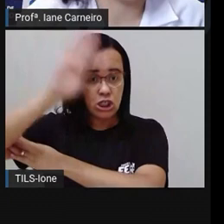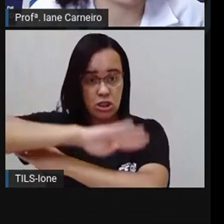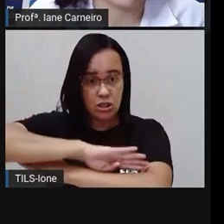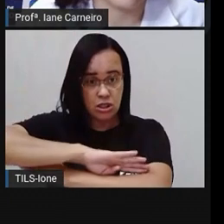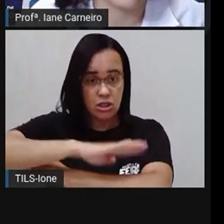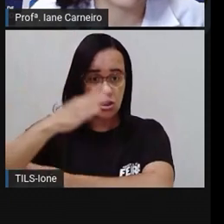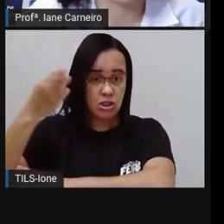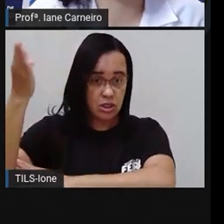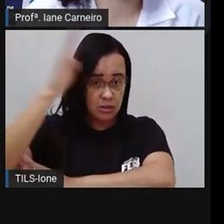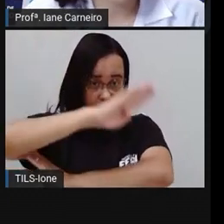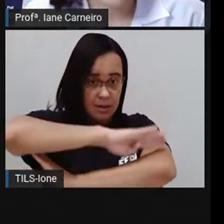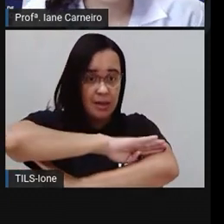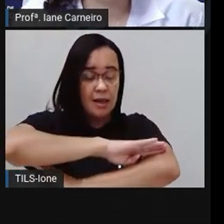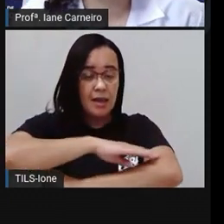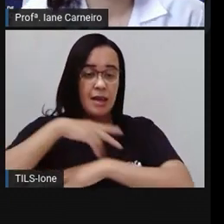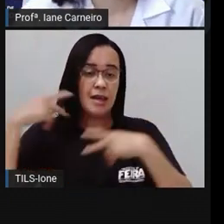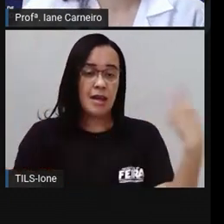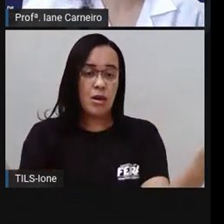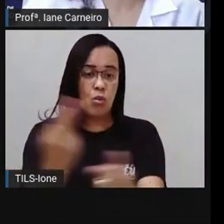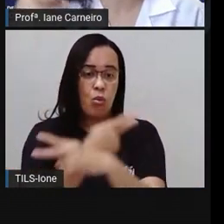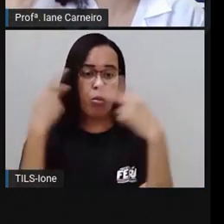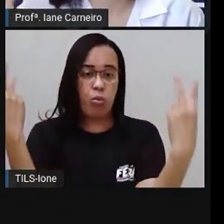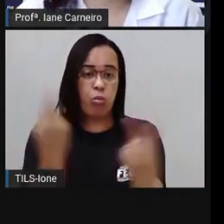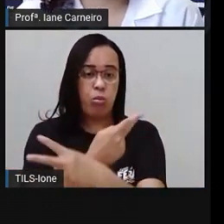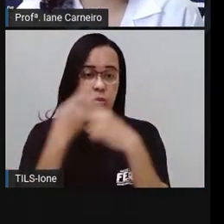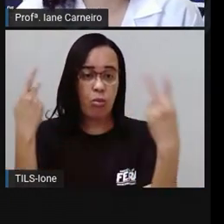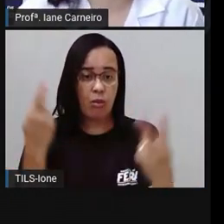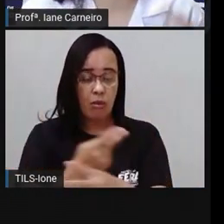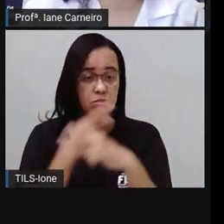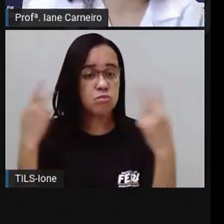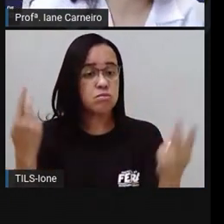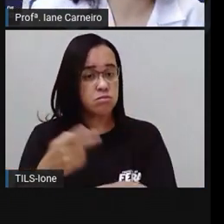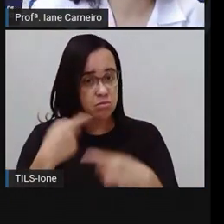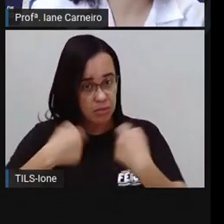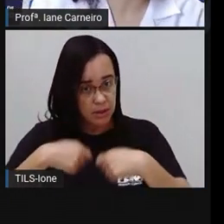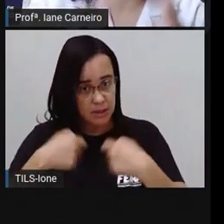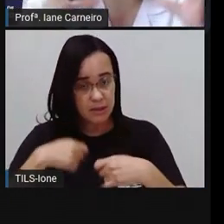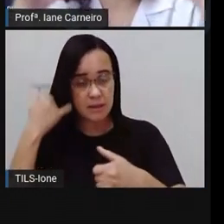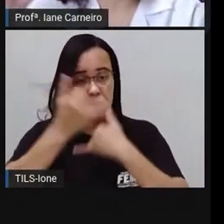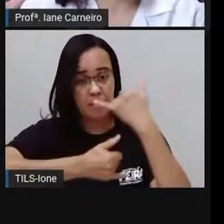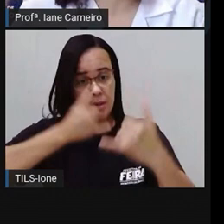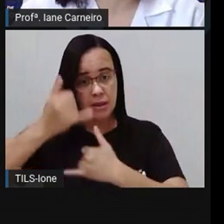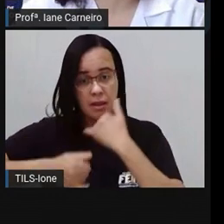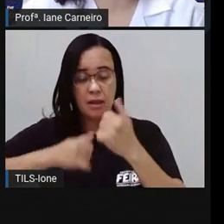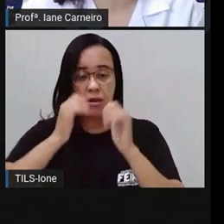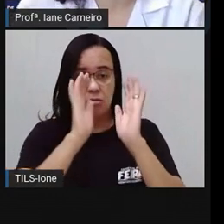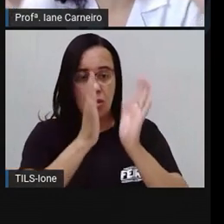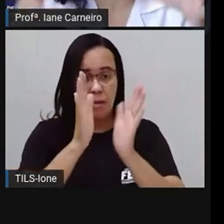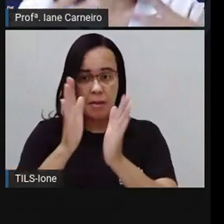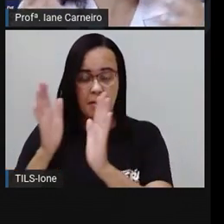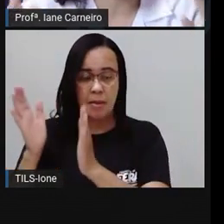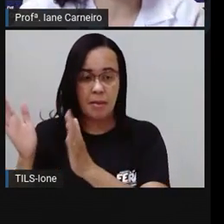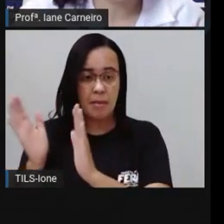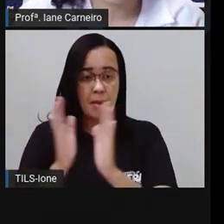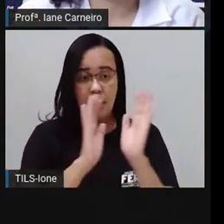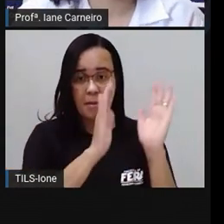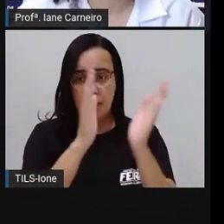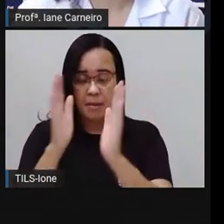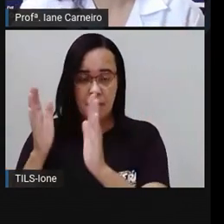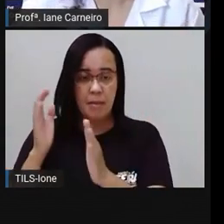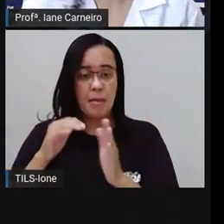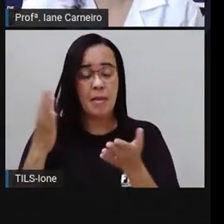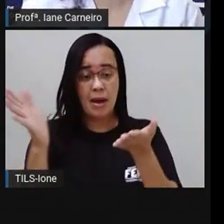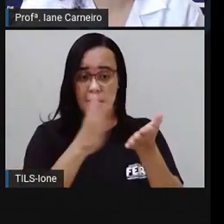ventilado. Vai ter os brinquedos, os livros. Todo o material dos estudantes vão ficar naquele lugar.